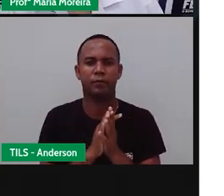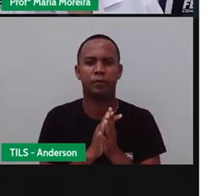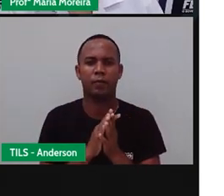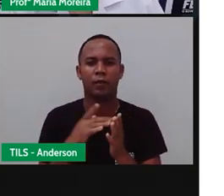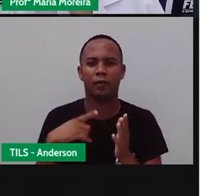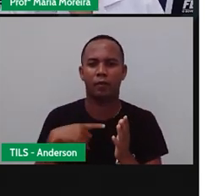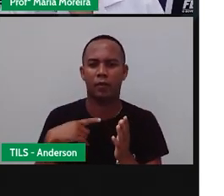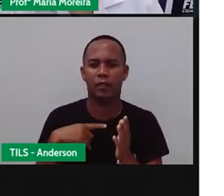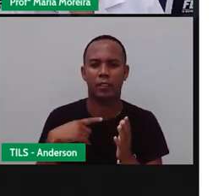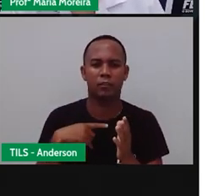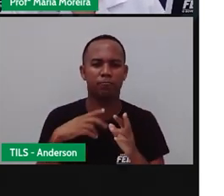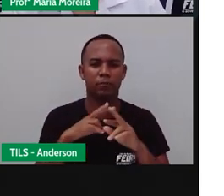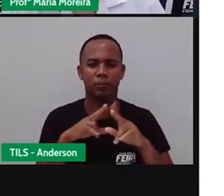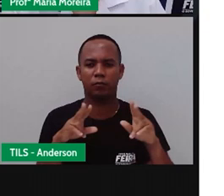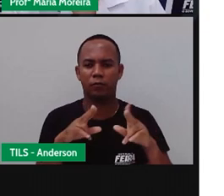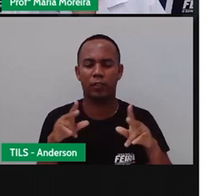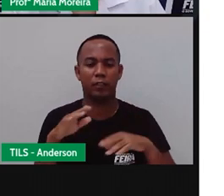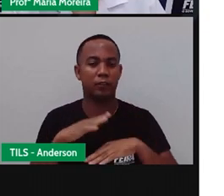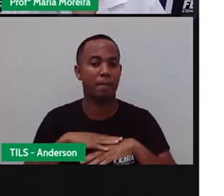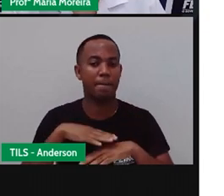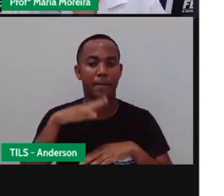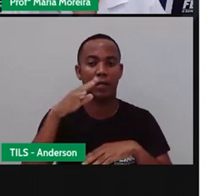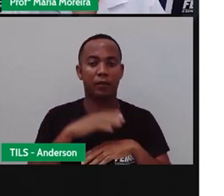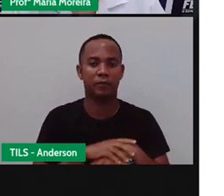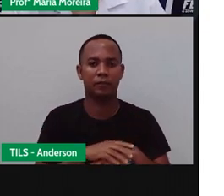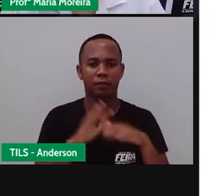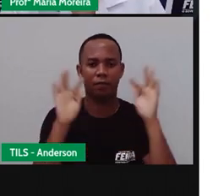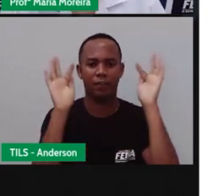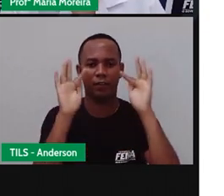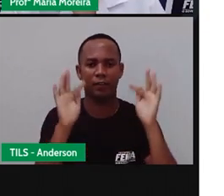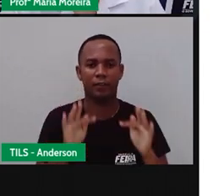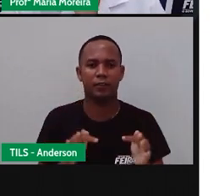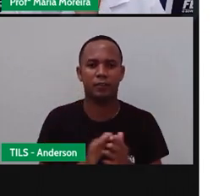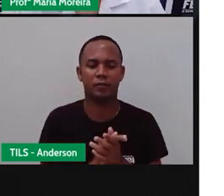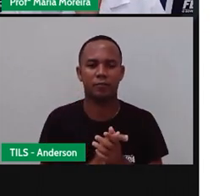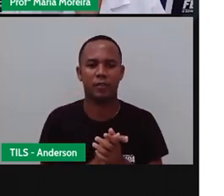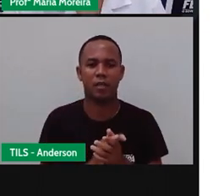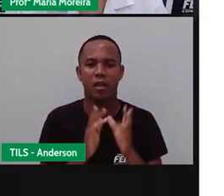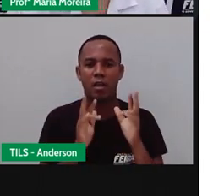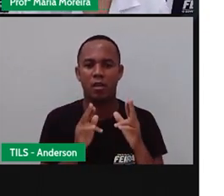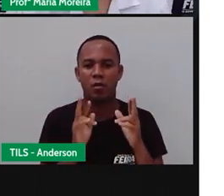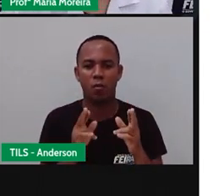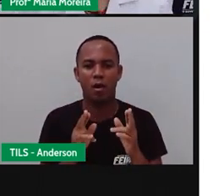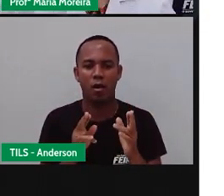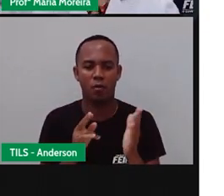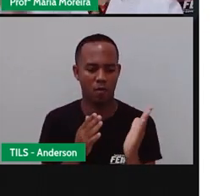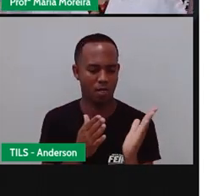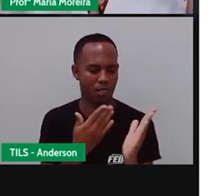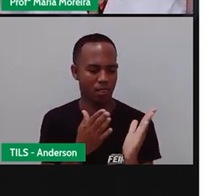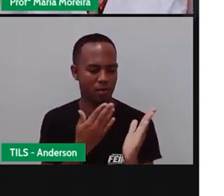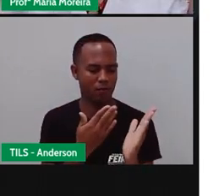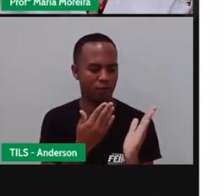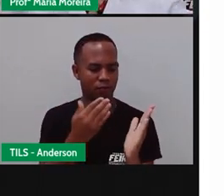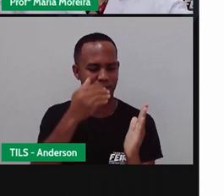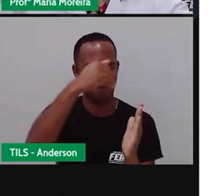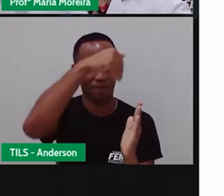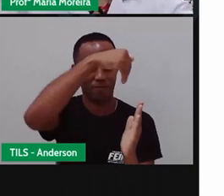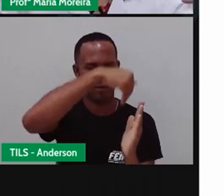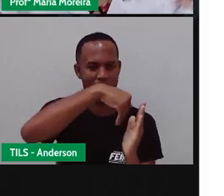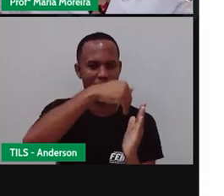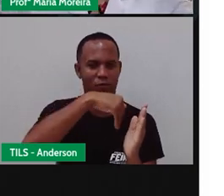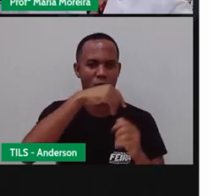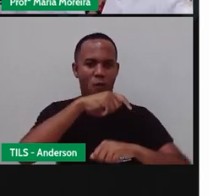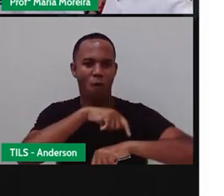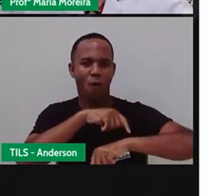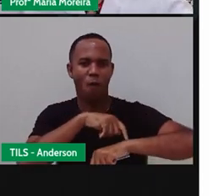com superpoderes, é muito mais emocionante. Parece que estamos dentro do livrinho, e aí a acaba perdendo a noção da hora, a